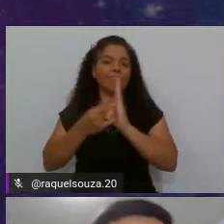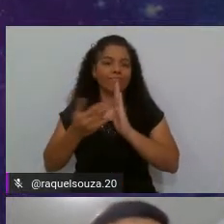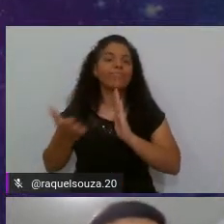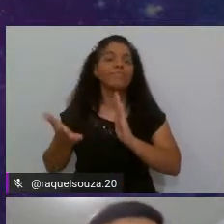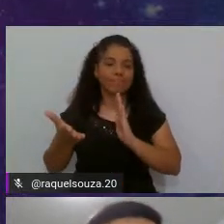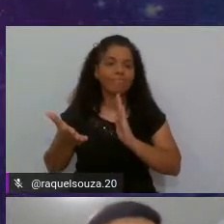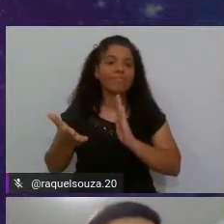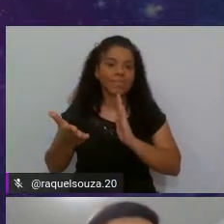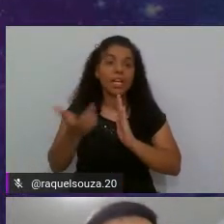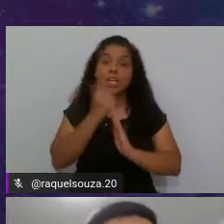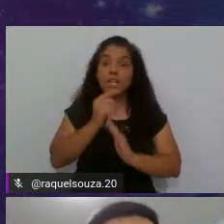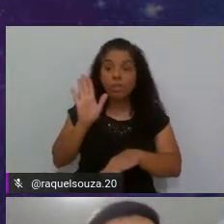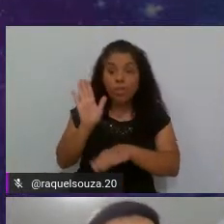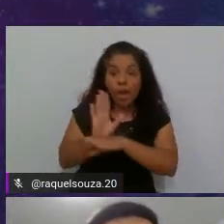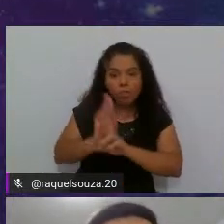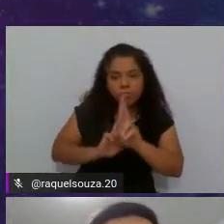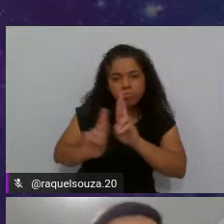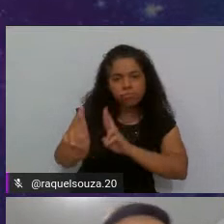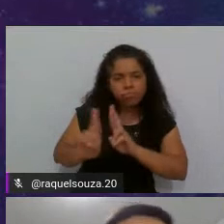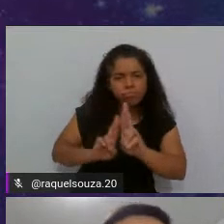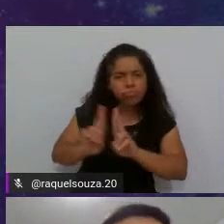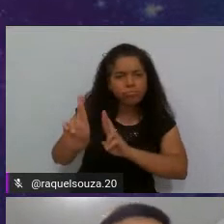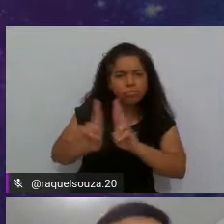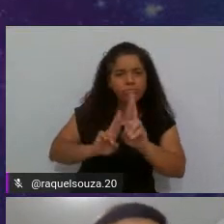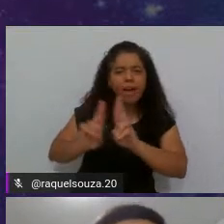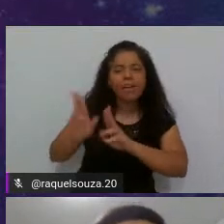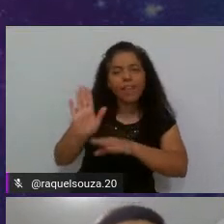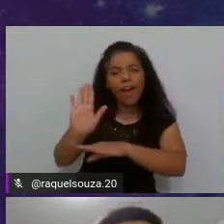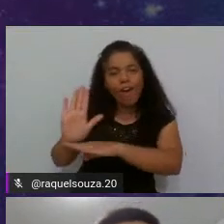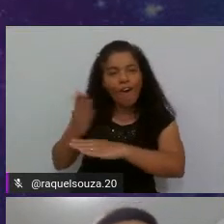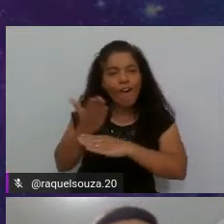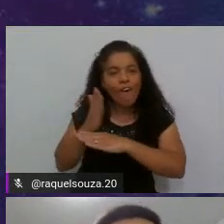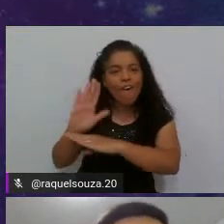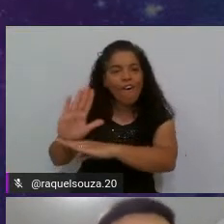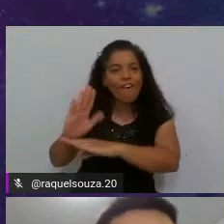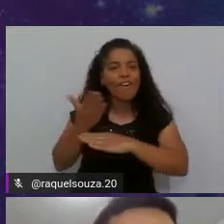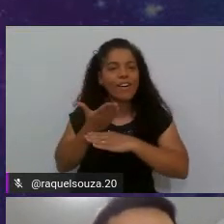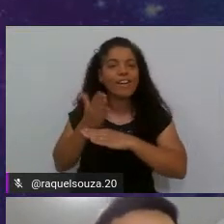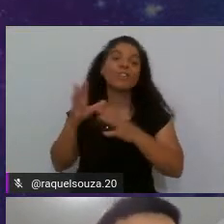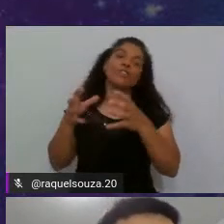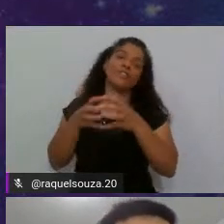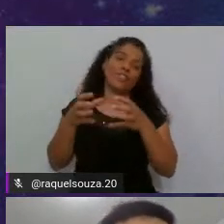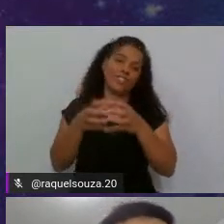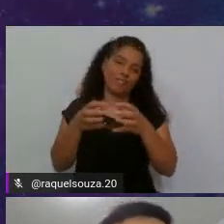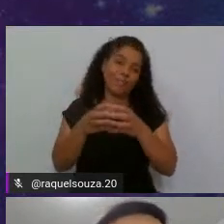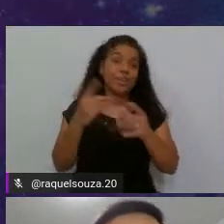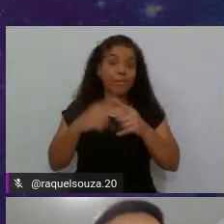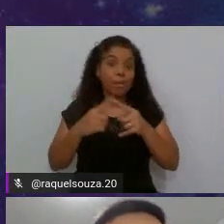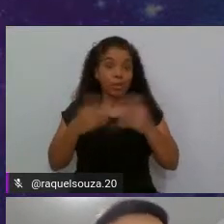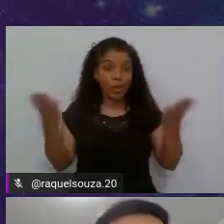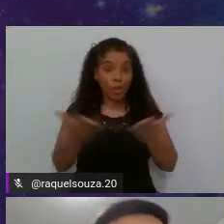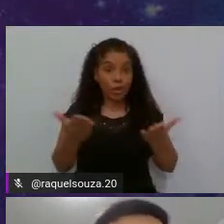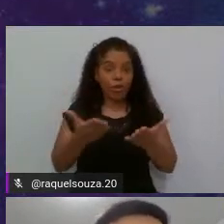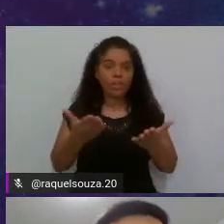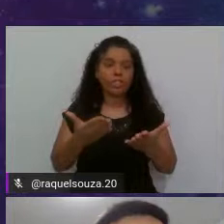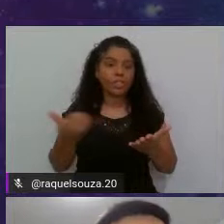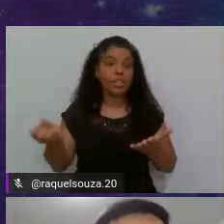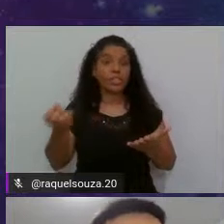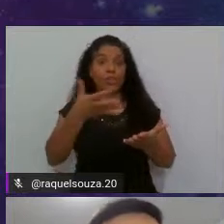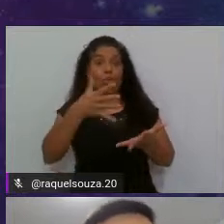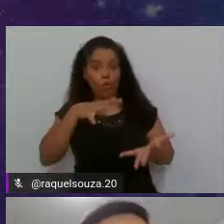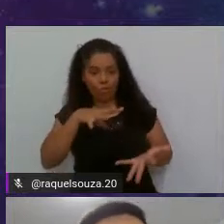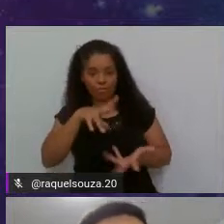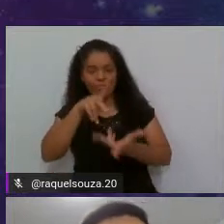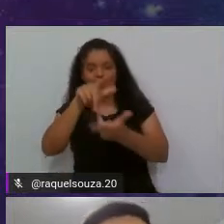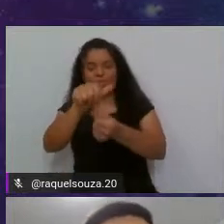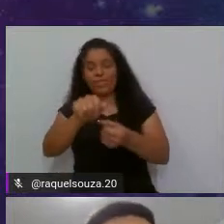as relações, isso vai ajudar a colaboração do time. Porque hoje em dia, nesse novo mundo que a gente vive, nesse